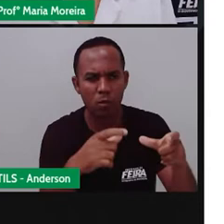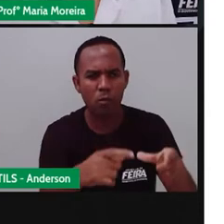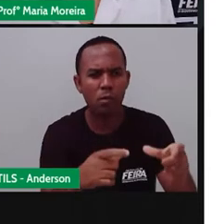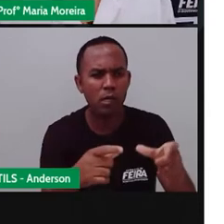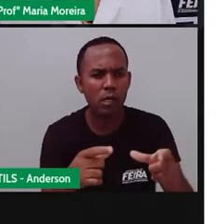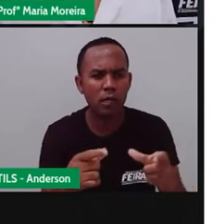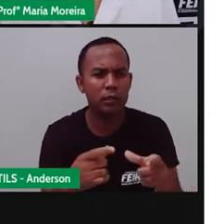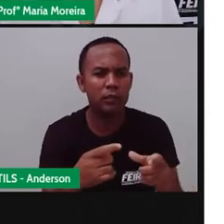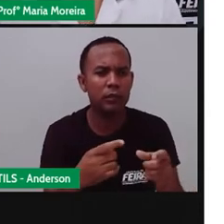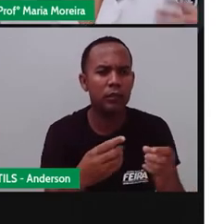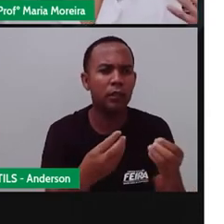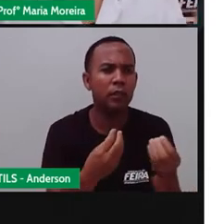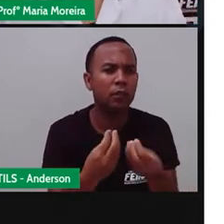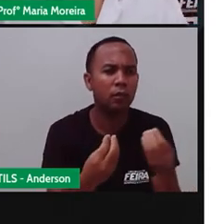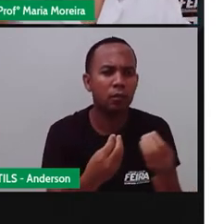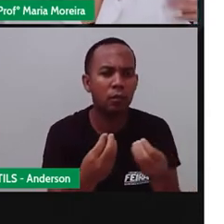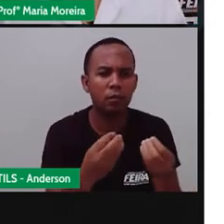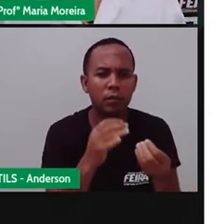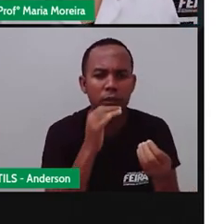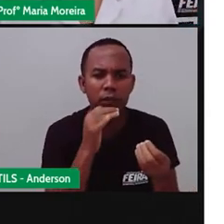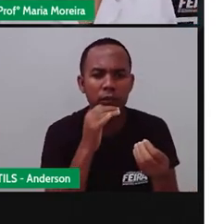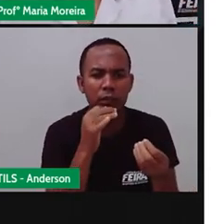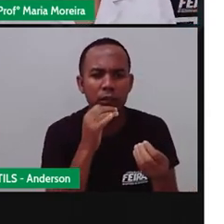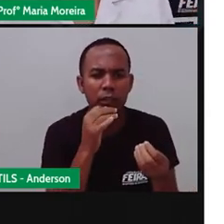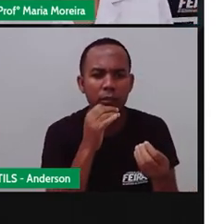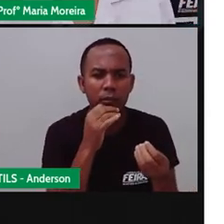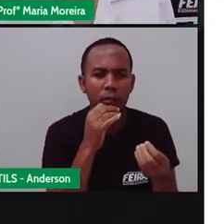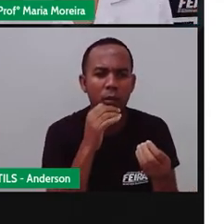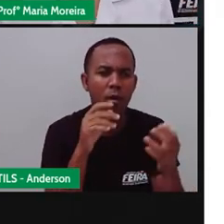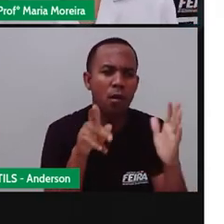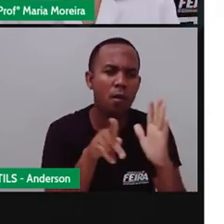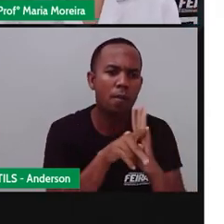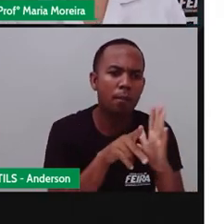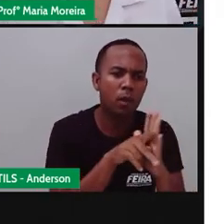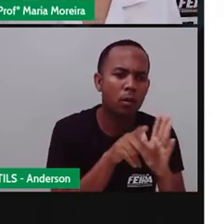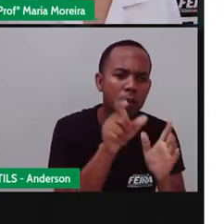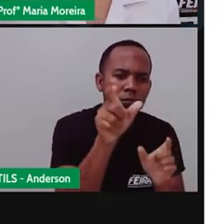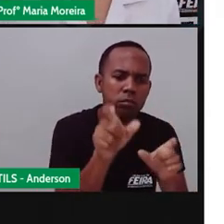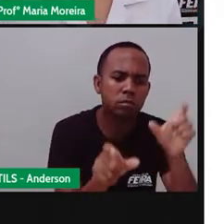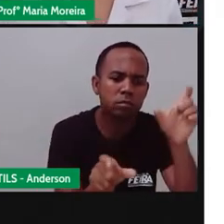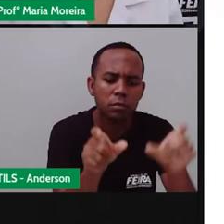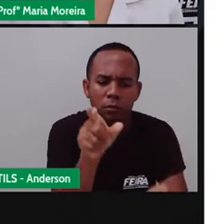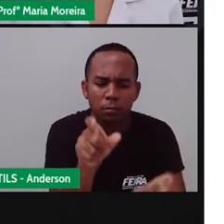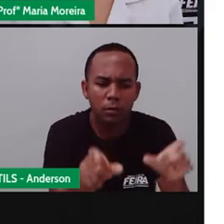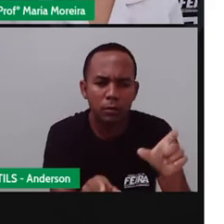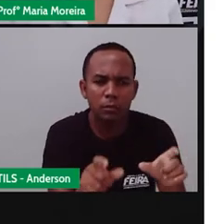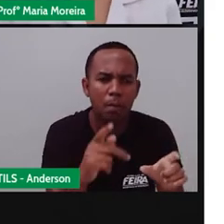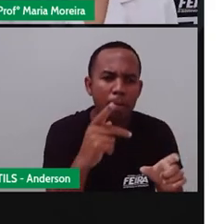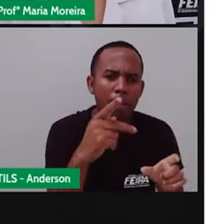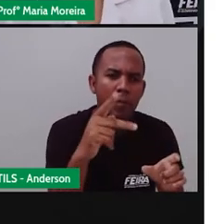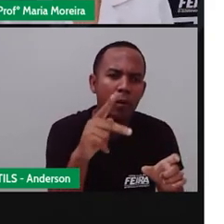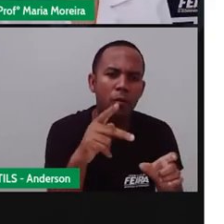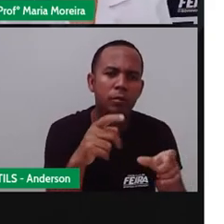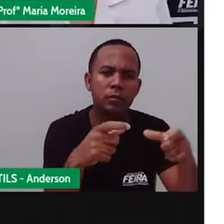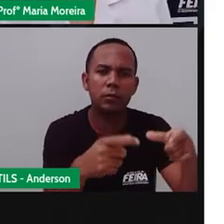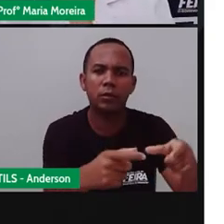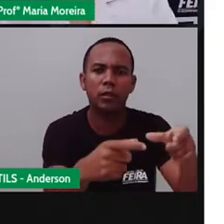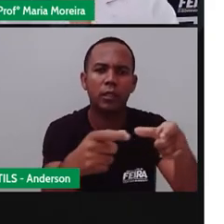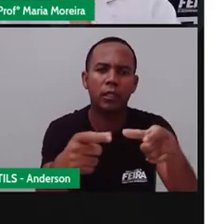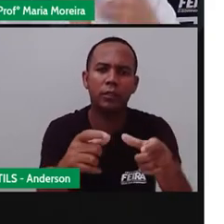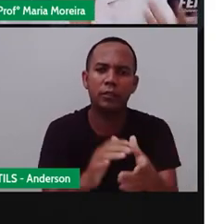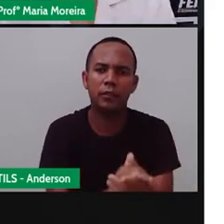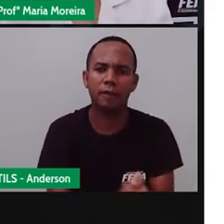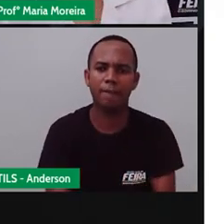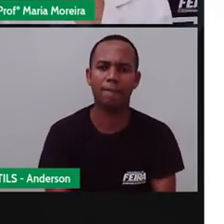é isso? E aí eles foram criando uma espécie de identidade. E aí os bairros, eles possuem o quê? Localidades. Ou,